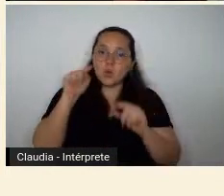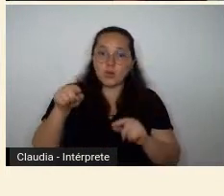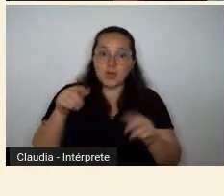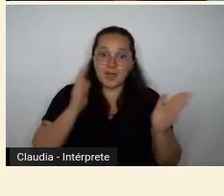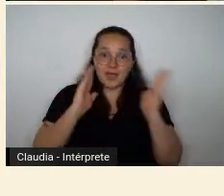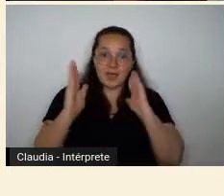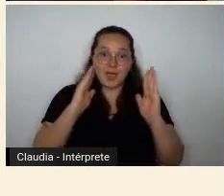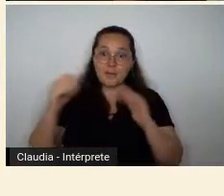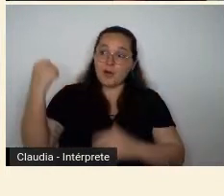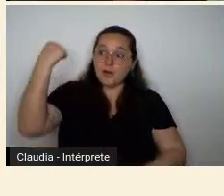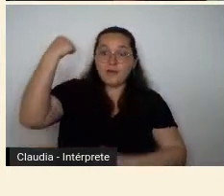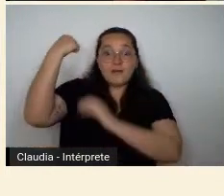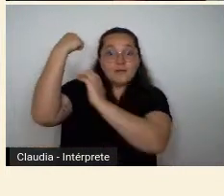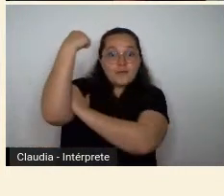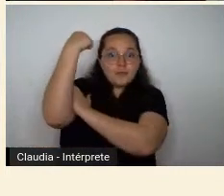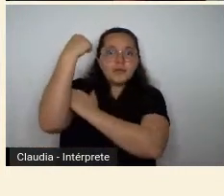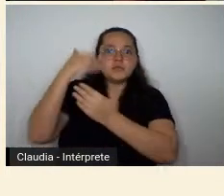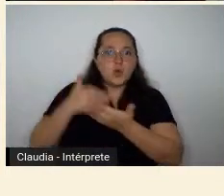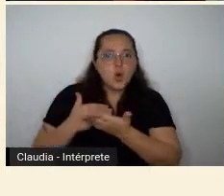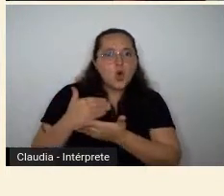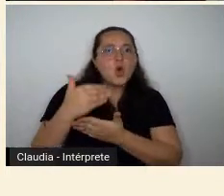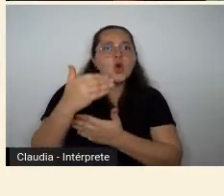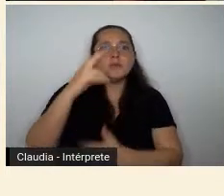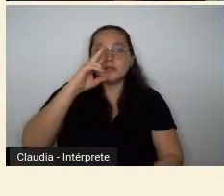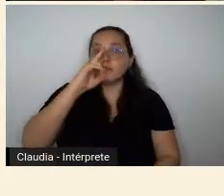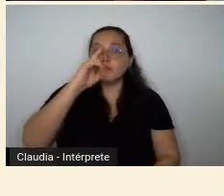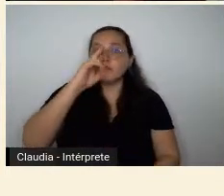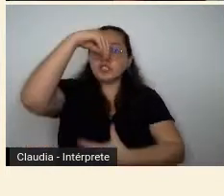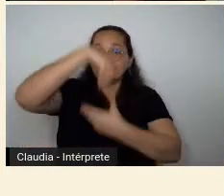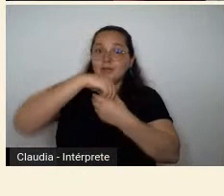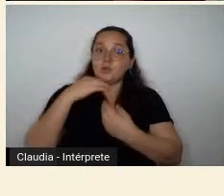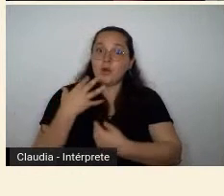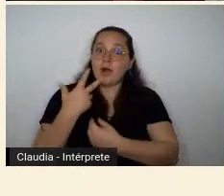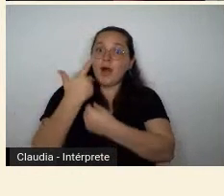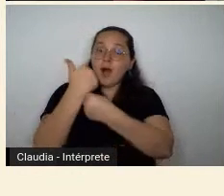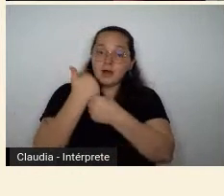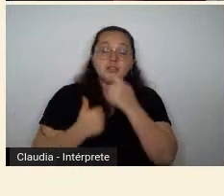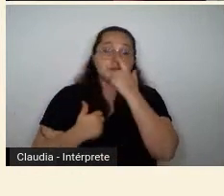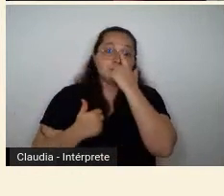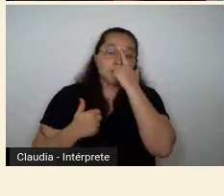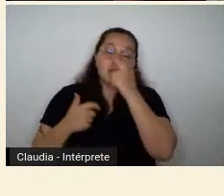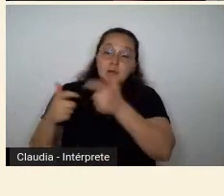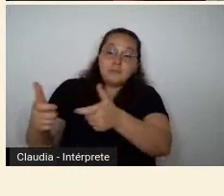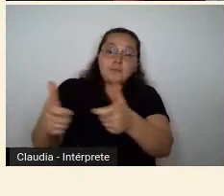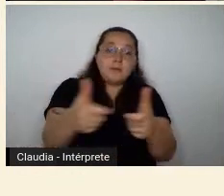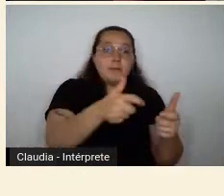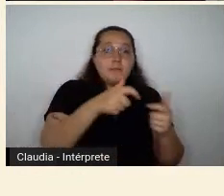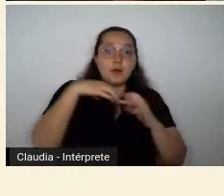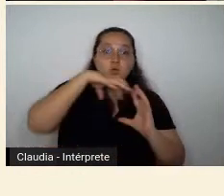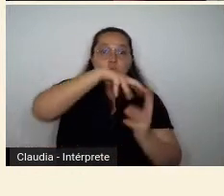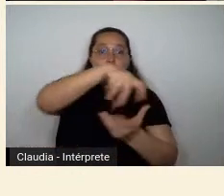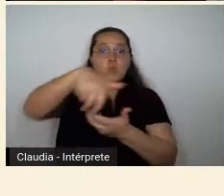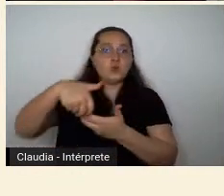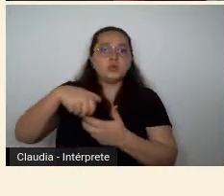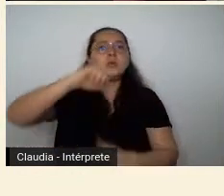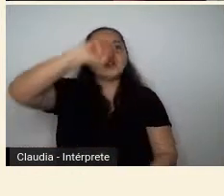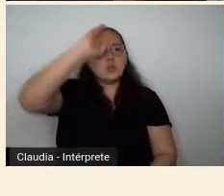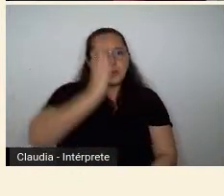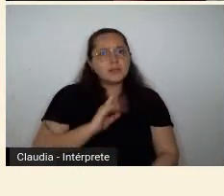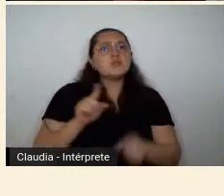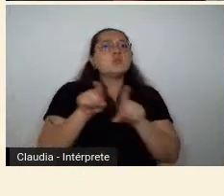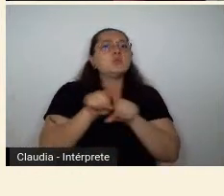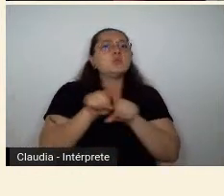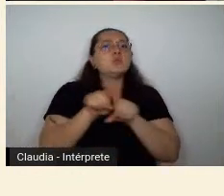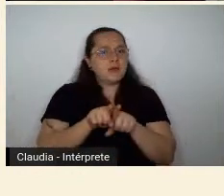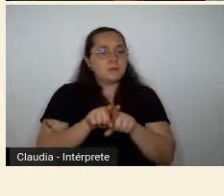se afirmava com força no campo das artes, em diversos países do mundo, no Brasil, por meio de olhares não